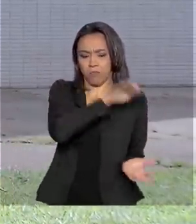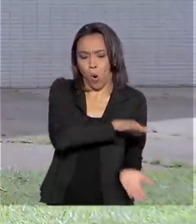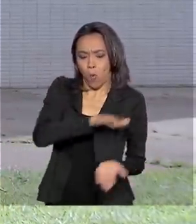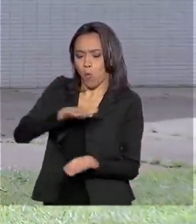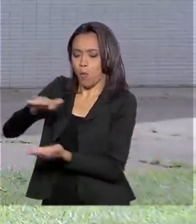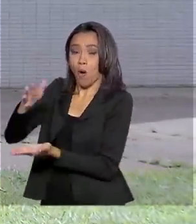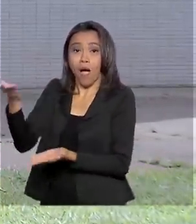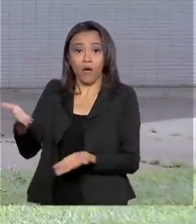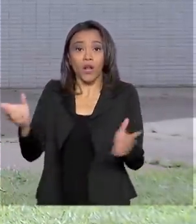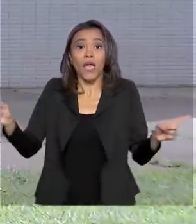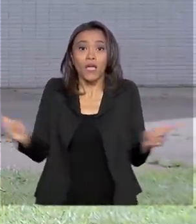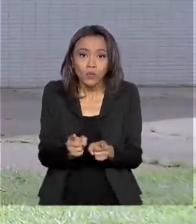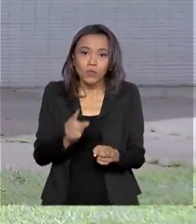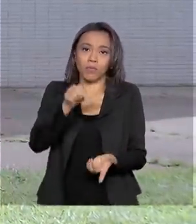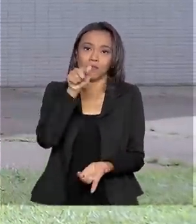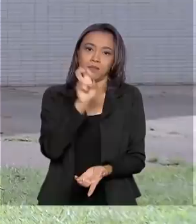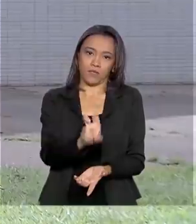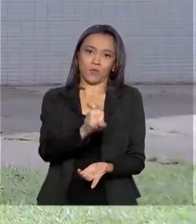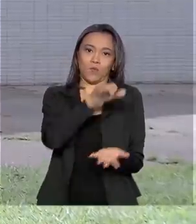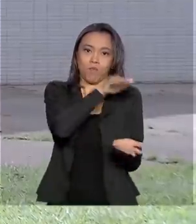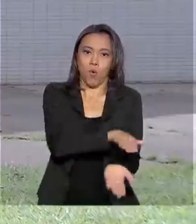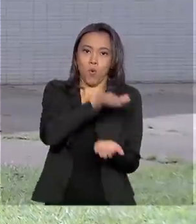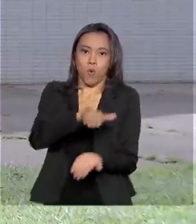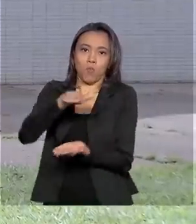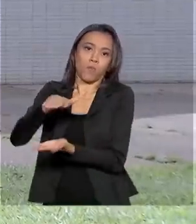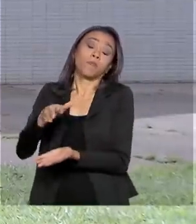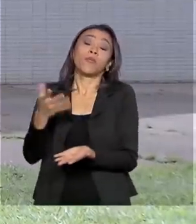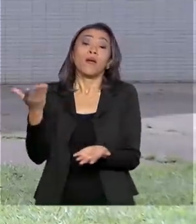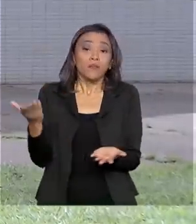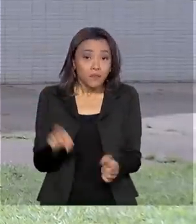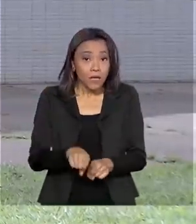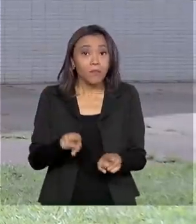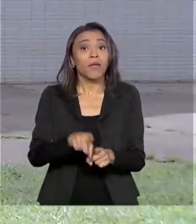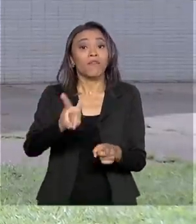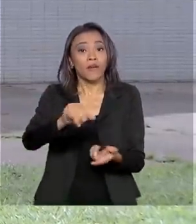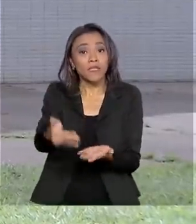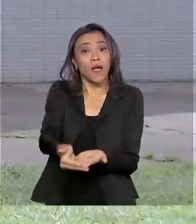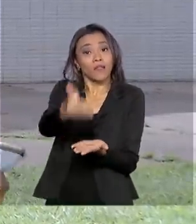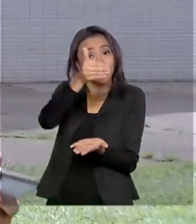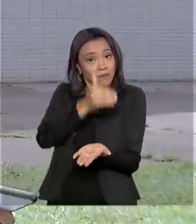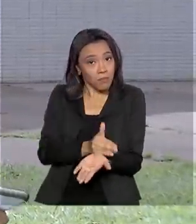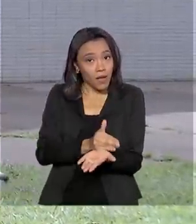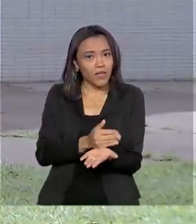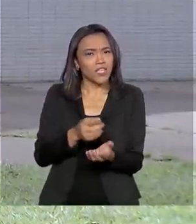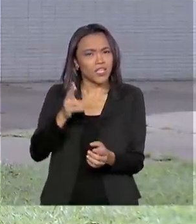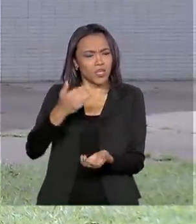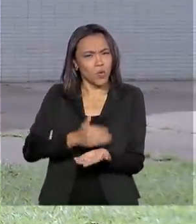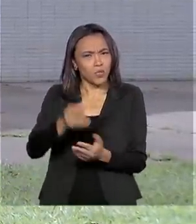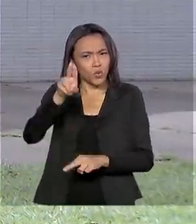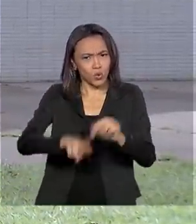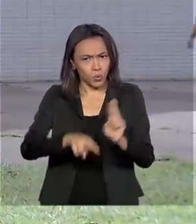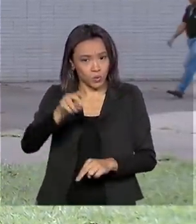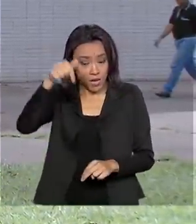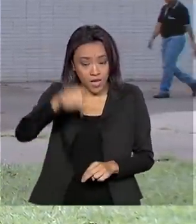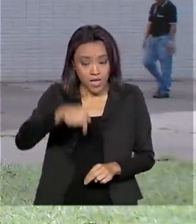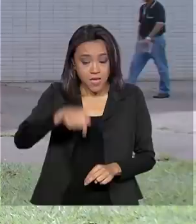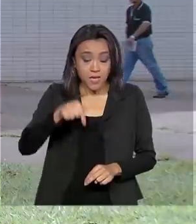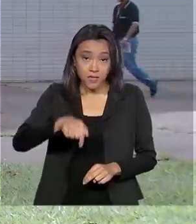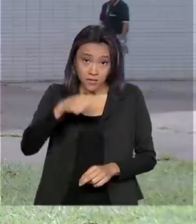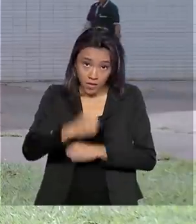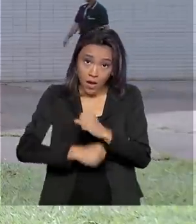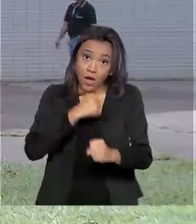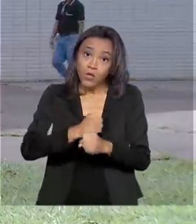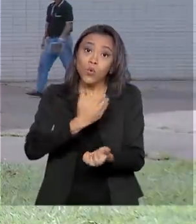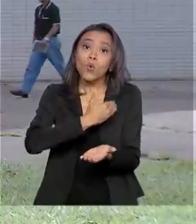cinco. E o pagamento também vai ser adiantado em relação ao ano passado, que começou em junho e esse ano começa agora